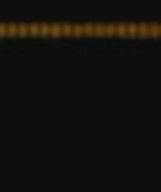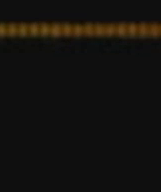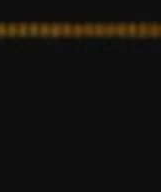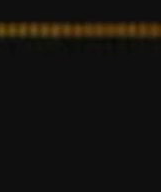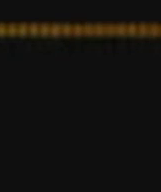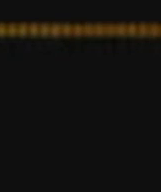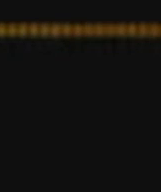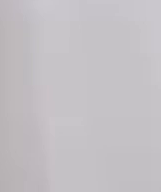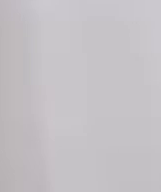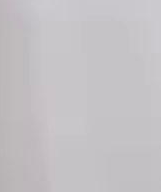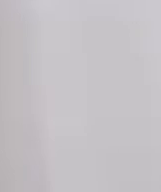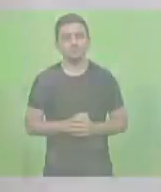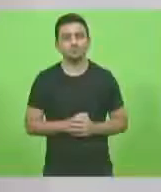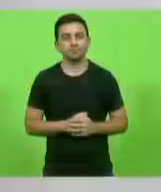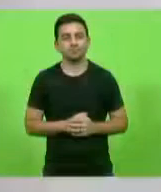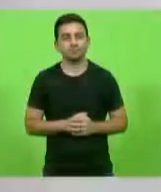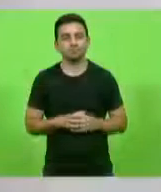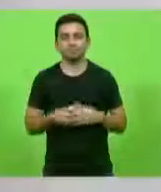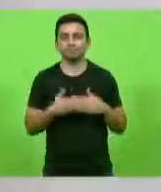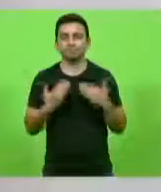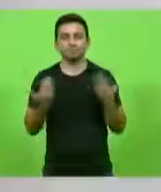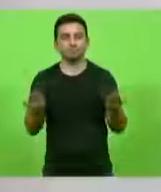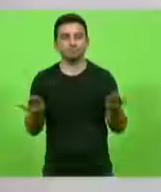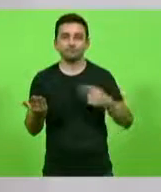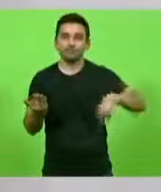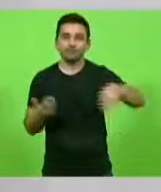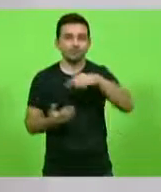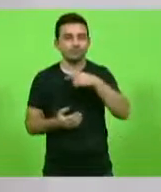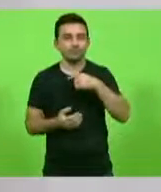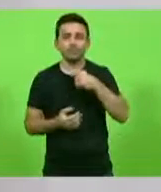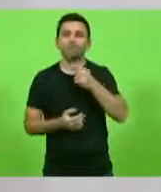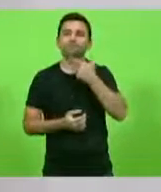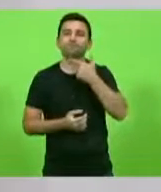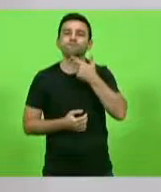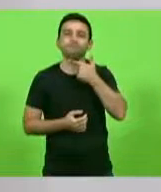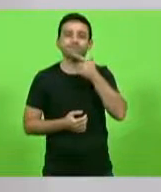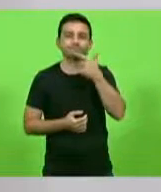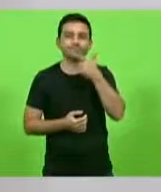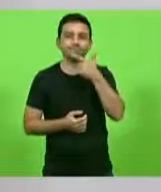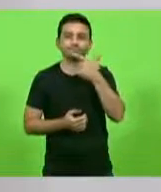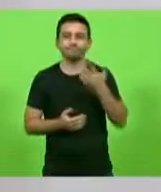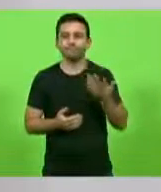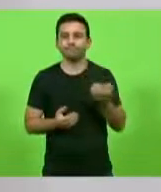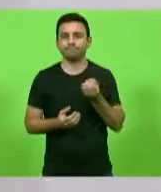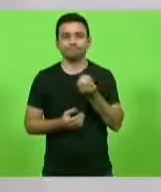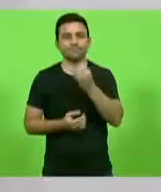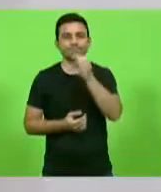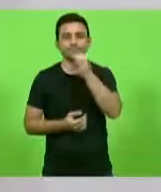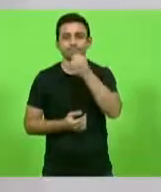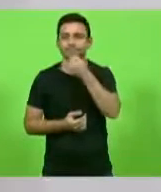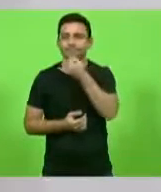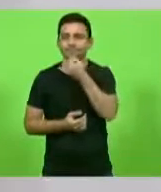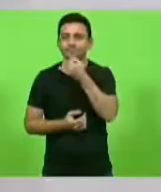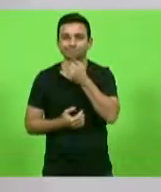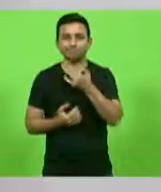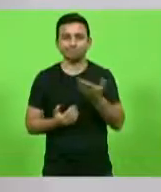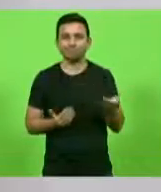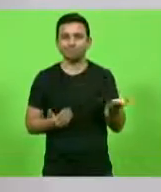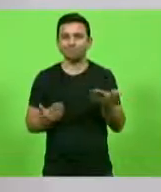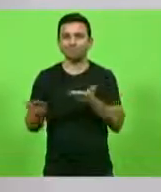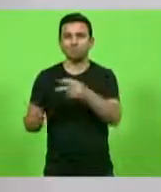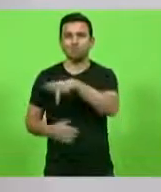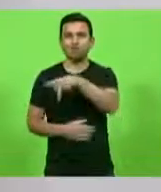Não, senhor, a gente dá vontade de rir, mas é lamentável. Um professor